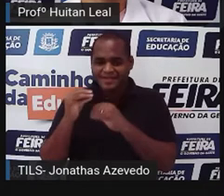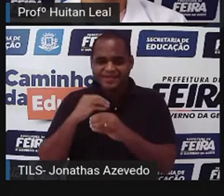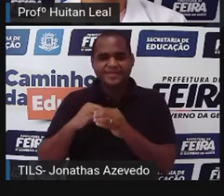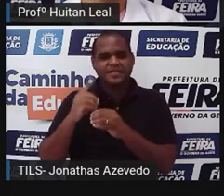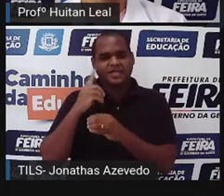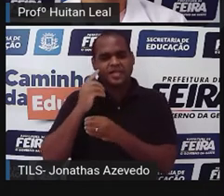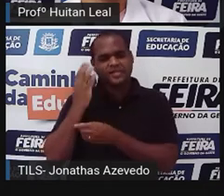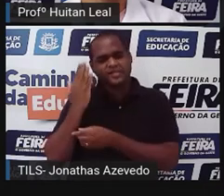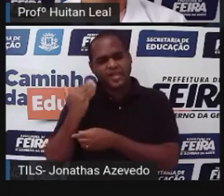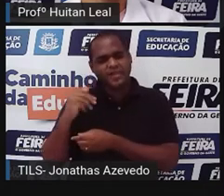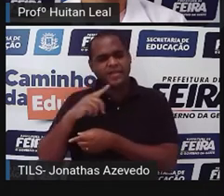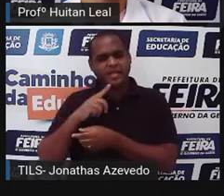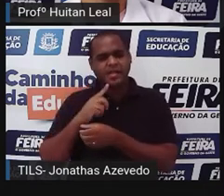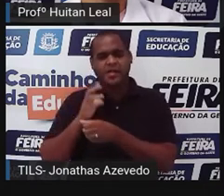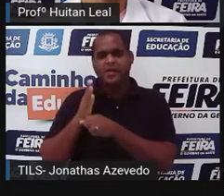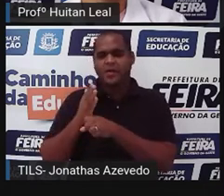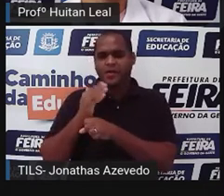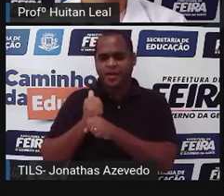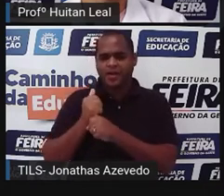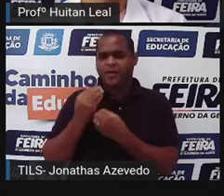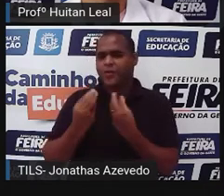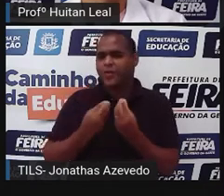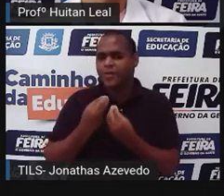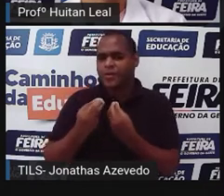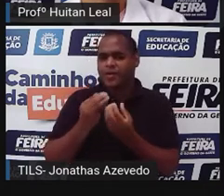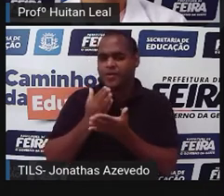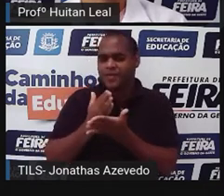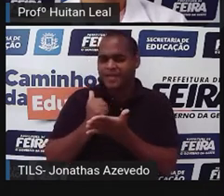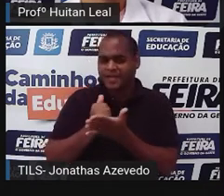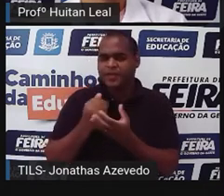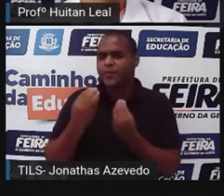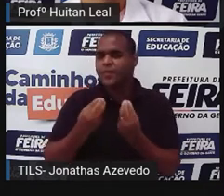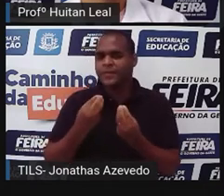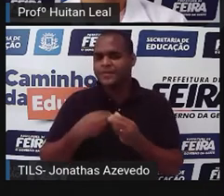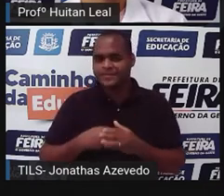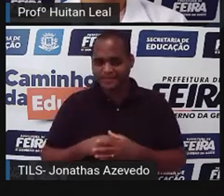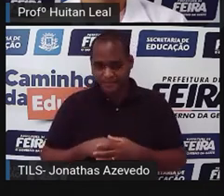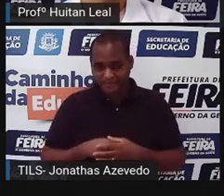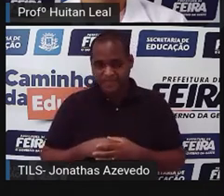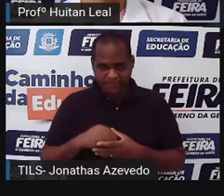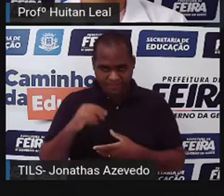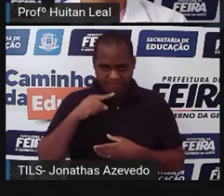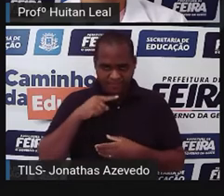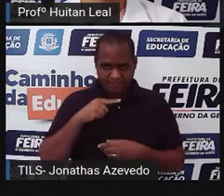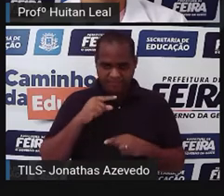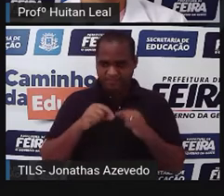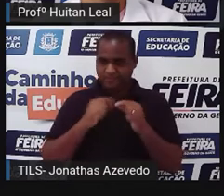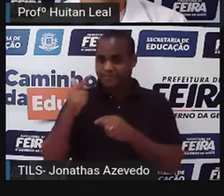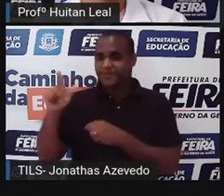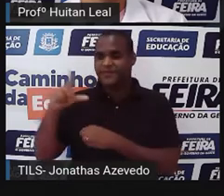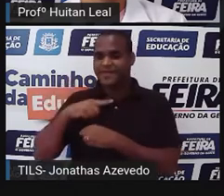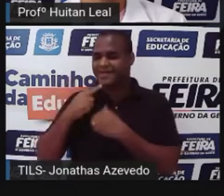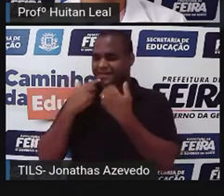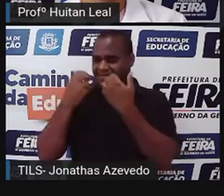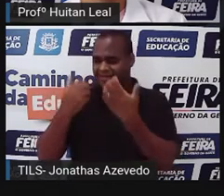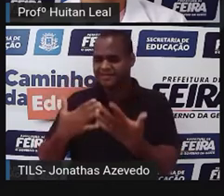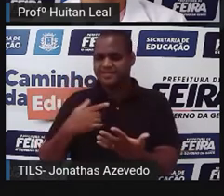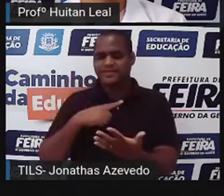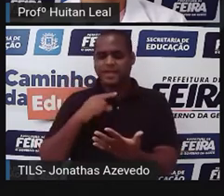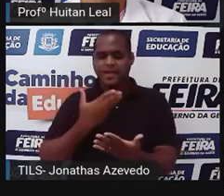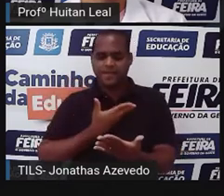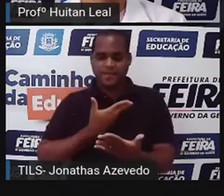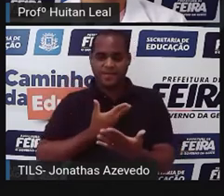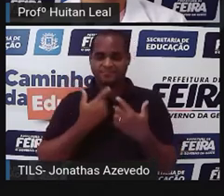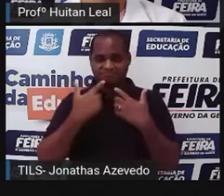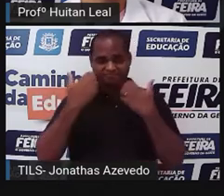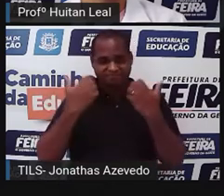faz ensopado de batatas com torcinho? E, como da outra vez, tão logo sua boa amiga lhe